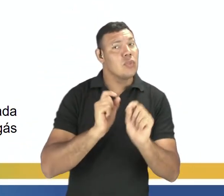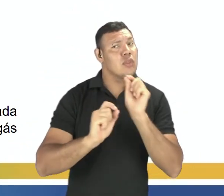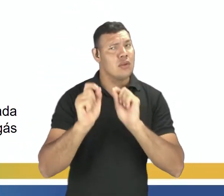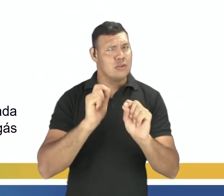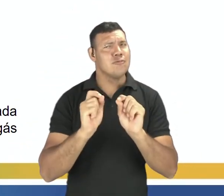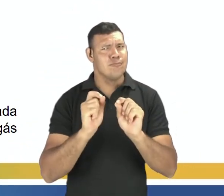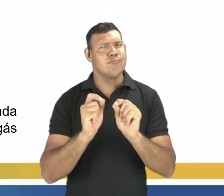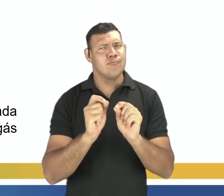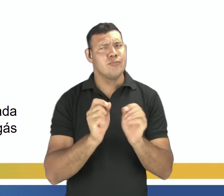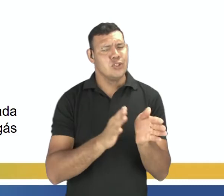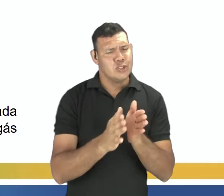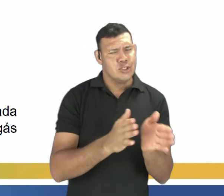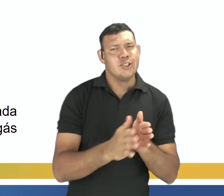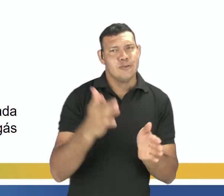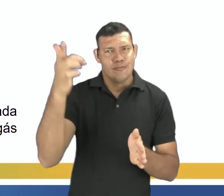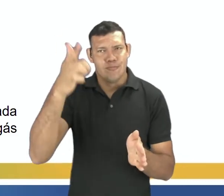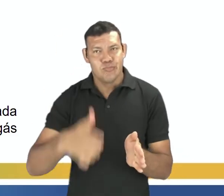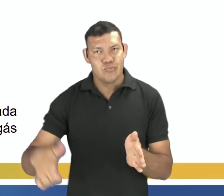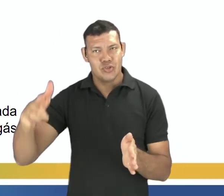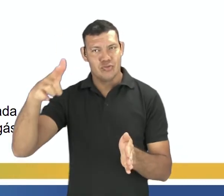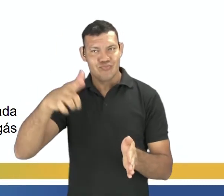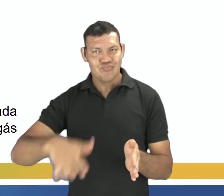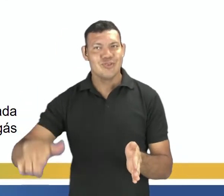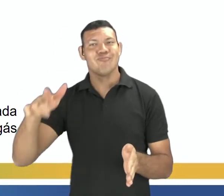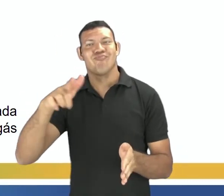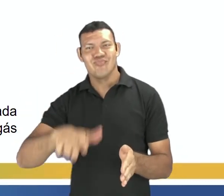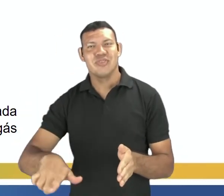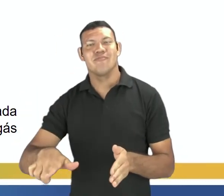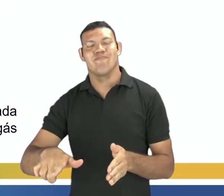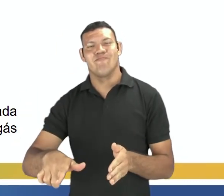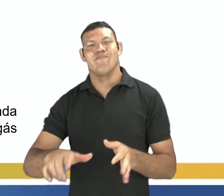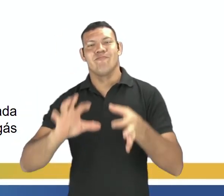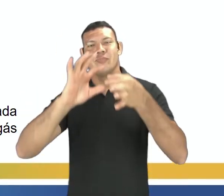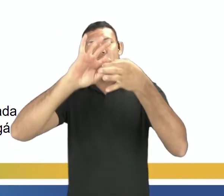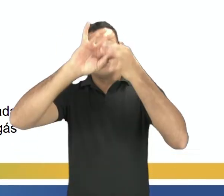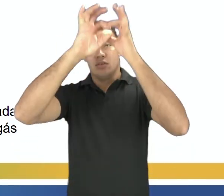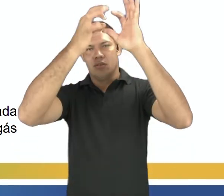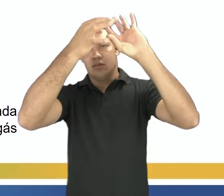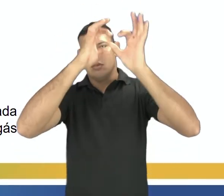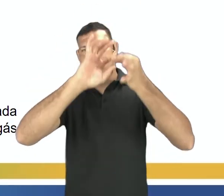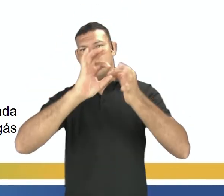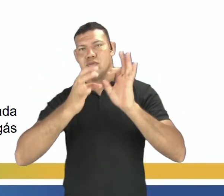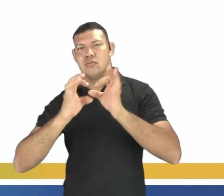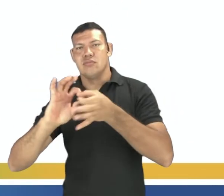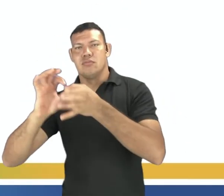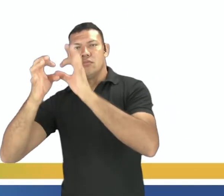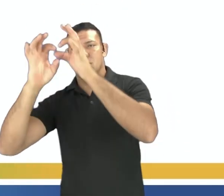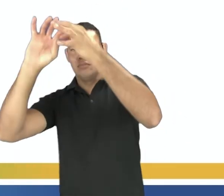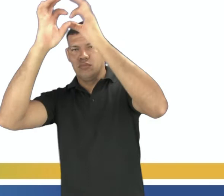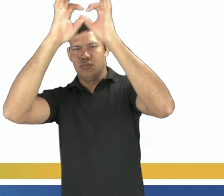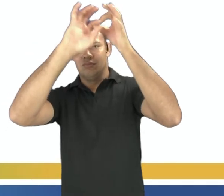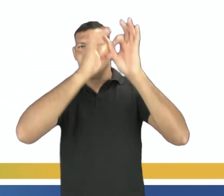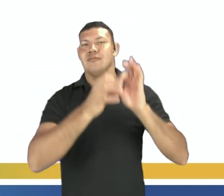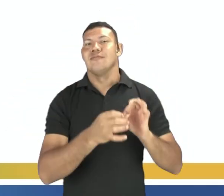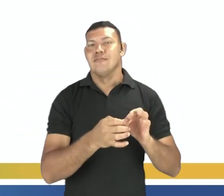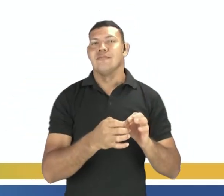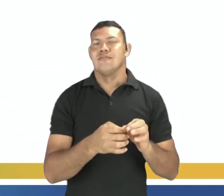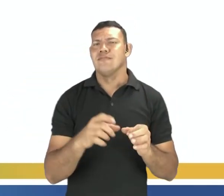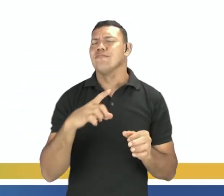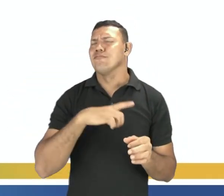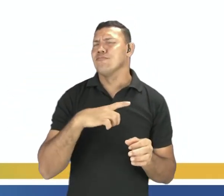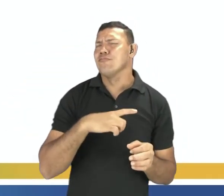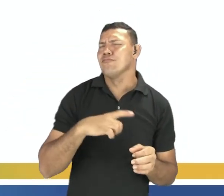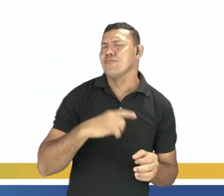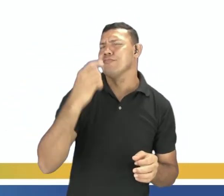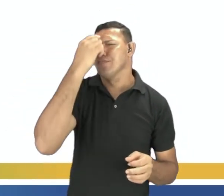processo repetitivo, certo? Que nada mais é do que o ciclo, tá ok? Então, pessoal, nós temos